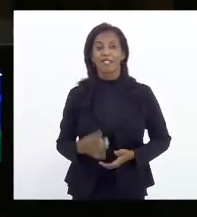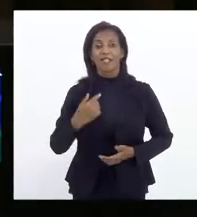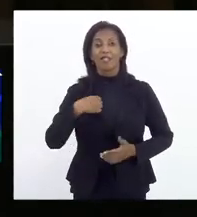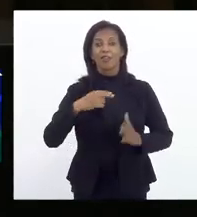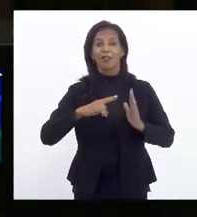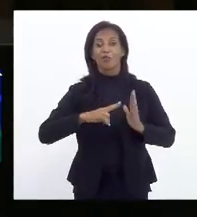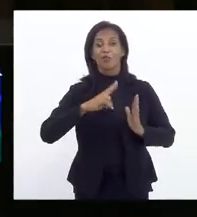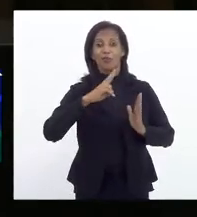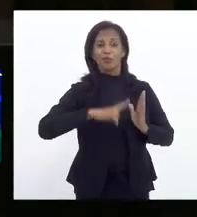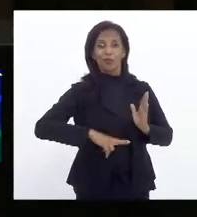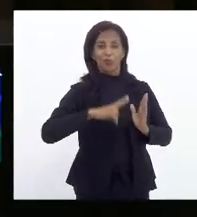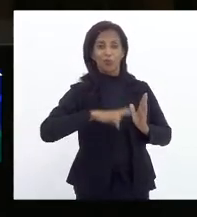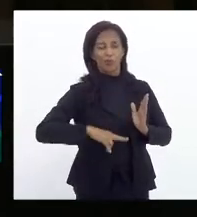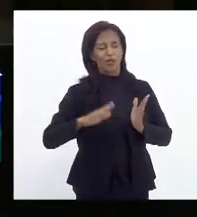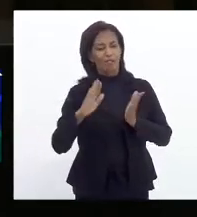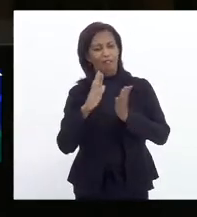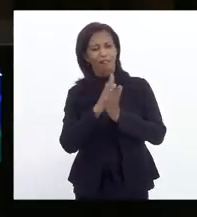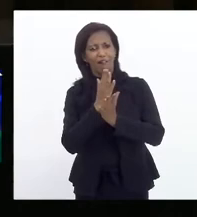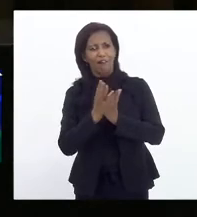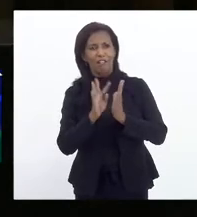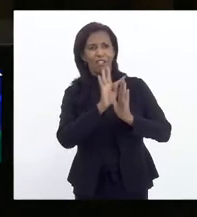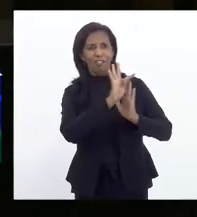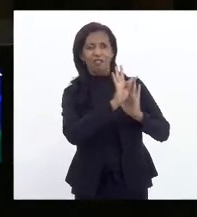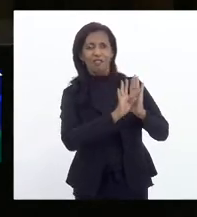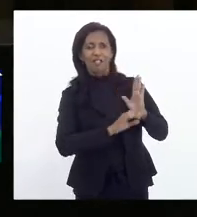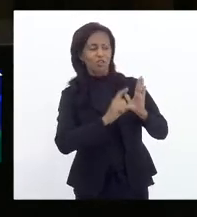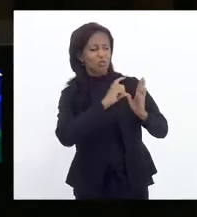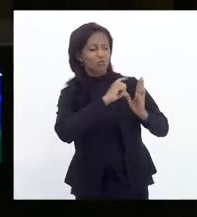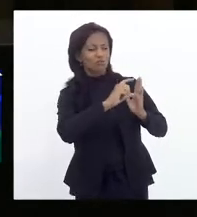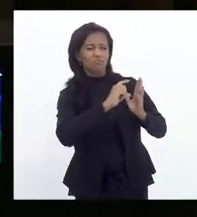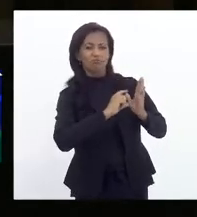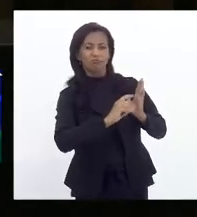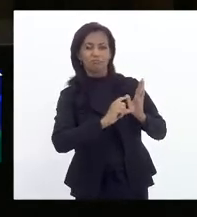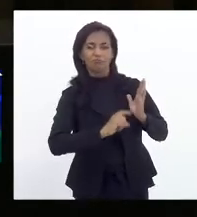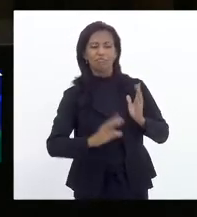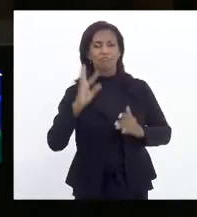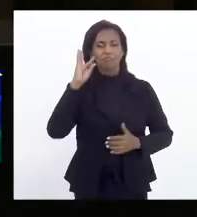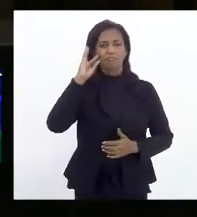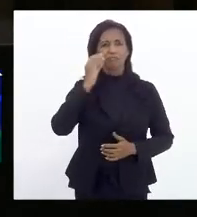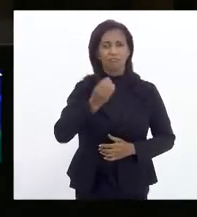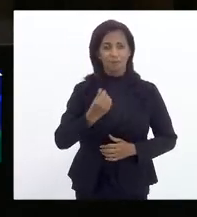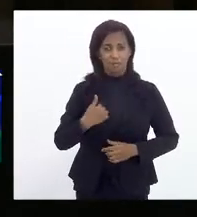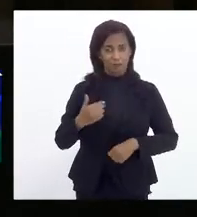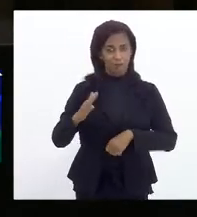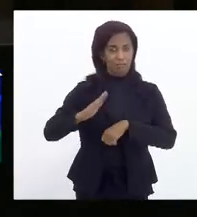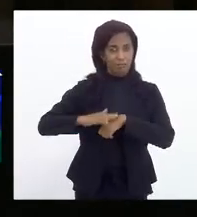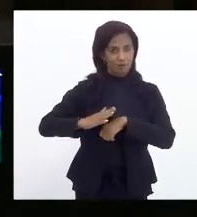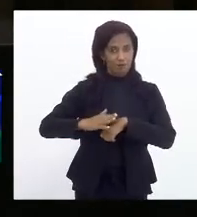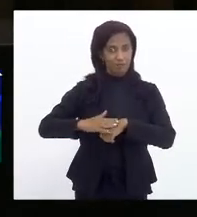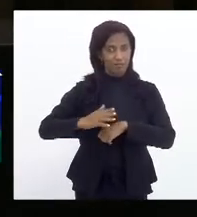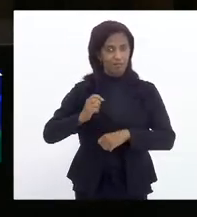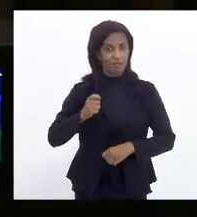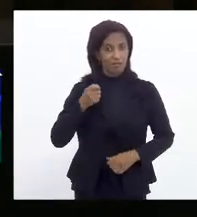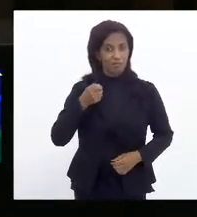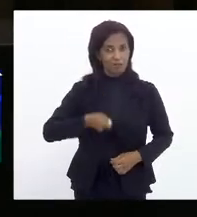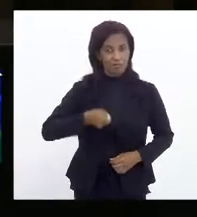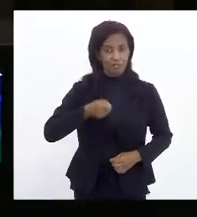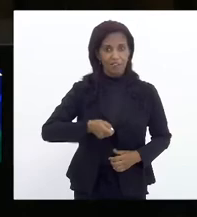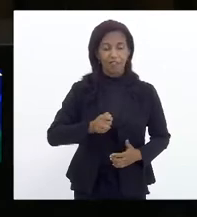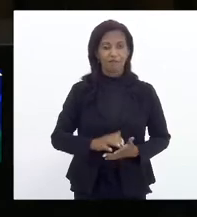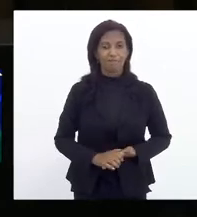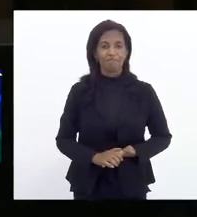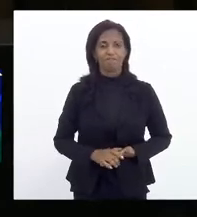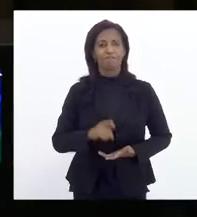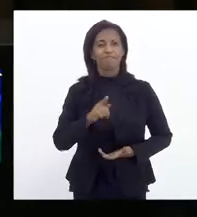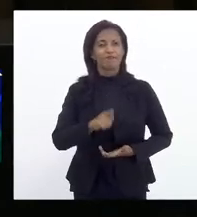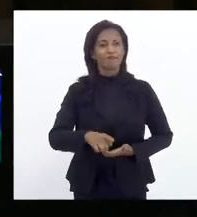alguns trechos dessa decisão que faço questão de afirmar é